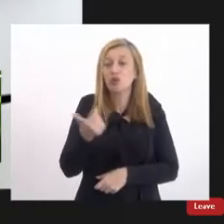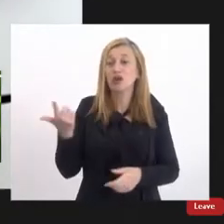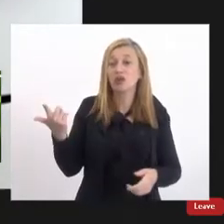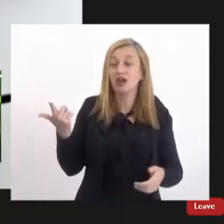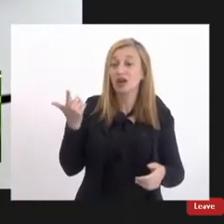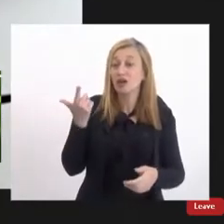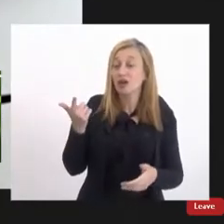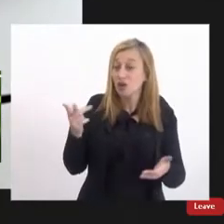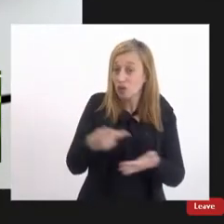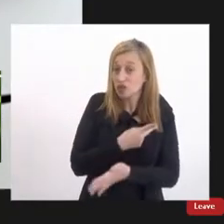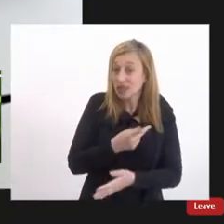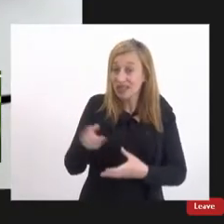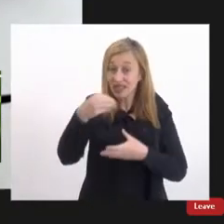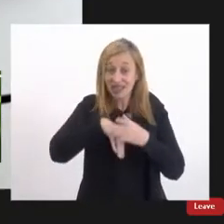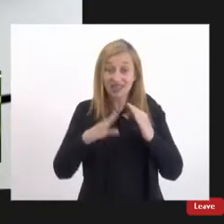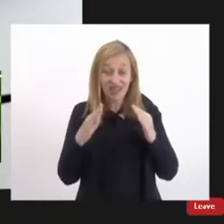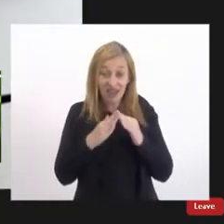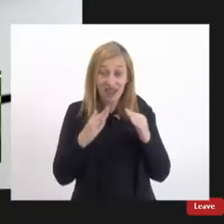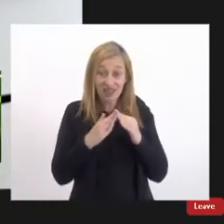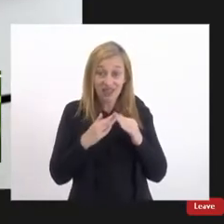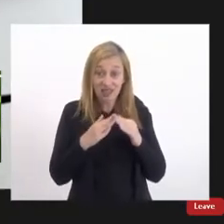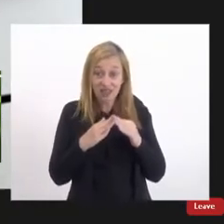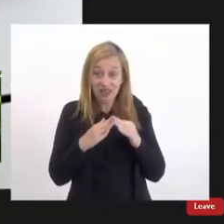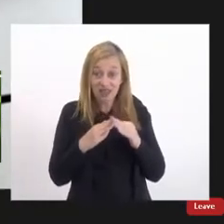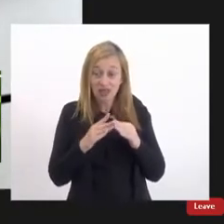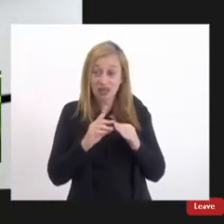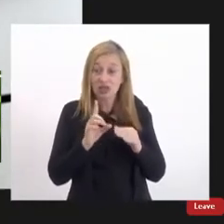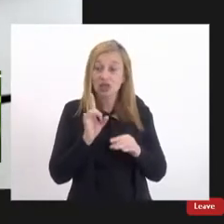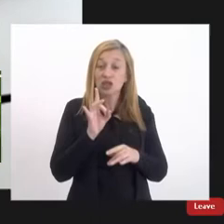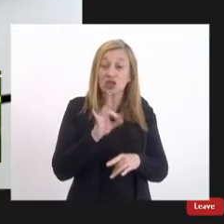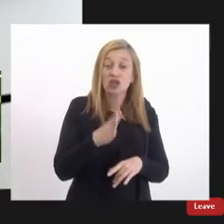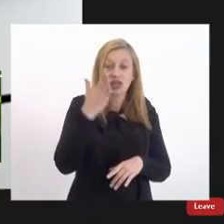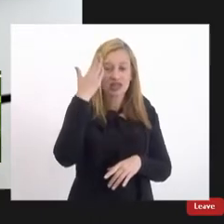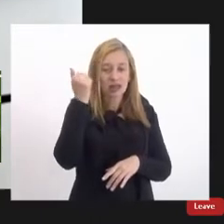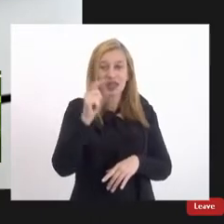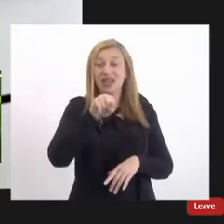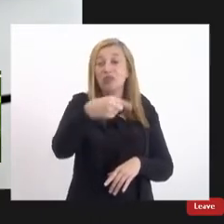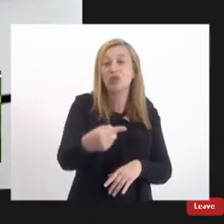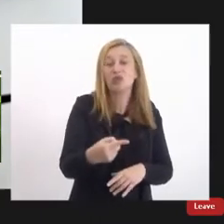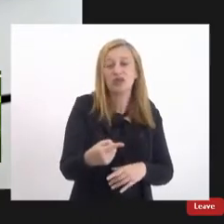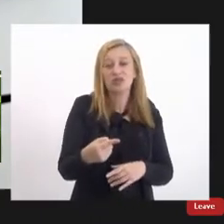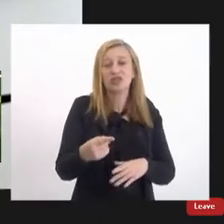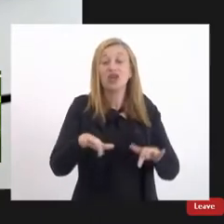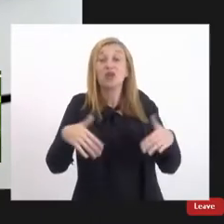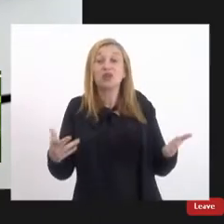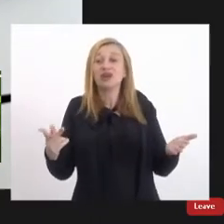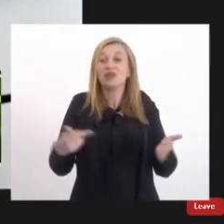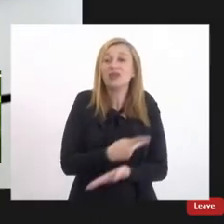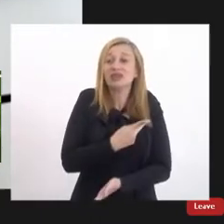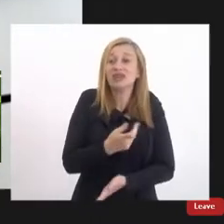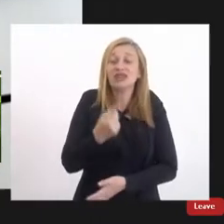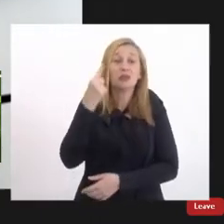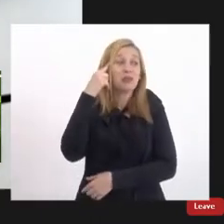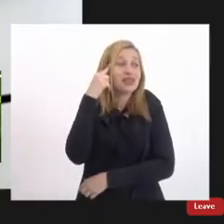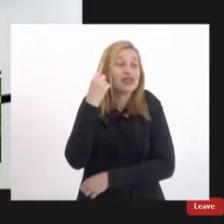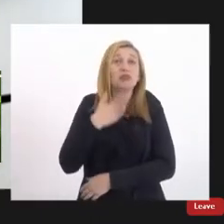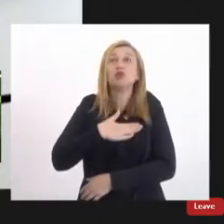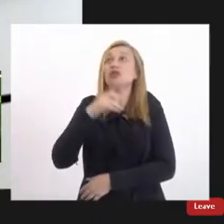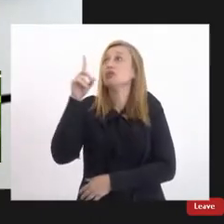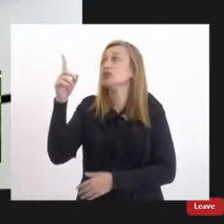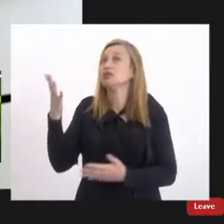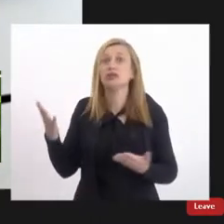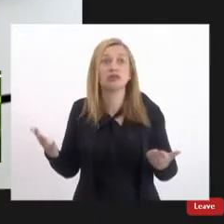casas às vezes a gente pensa bem nas reuniões nos encontros e quando acontece a gente fica só pensando assim no Deus